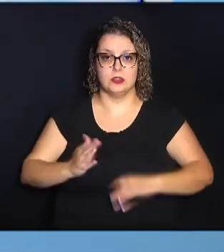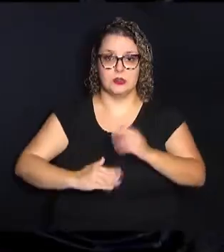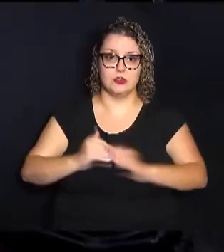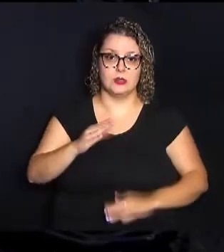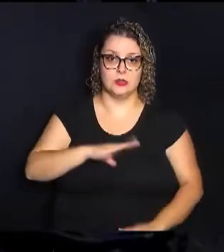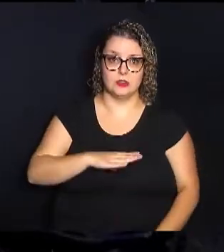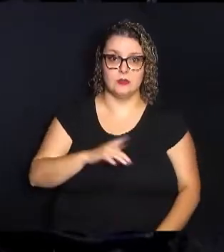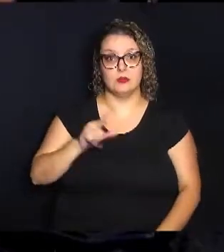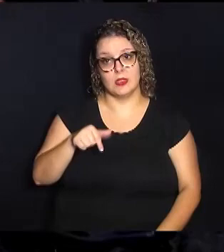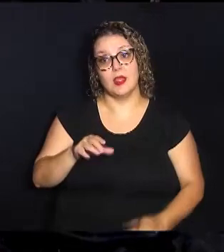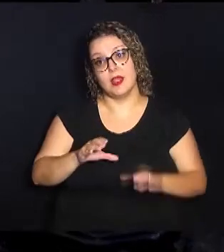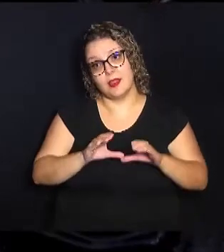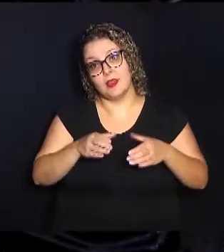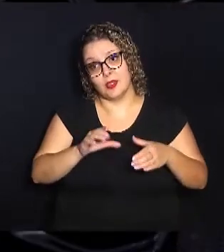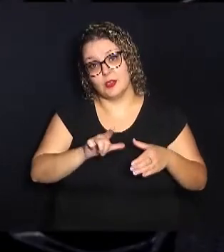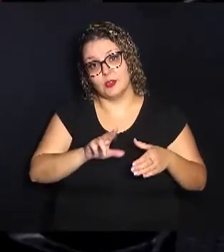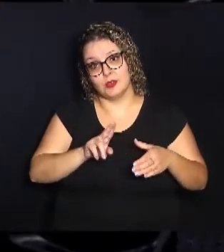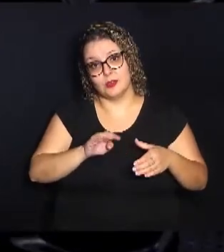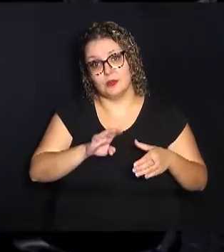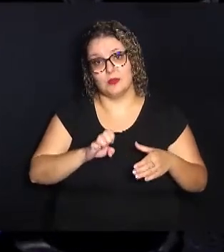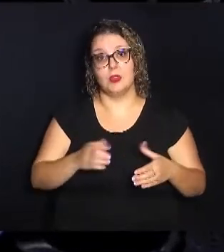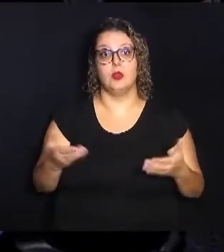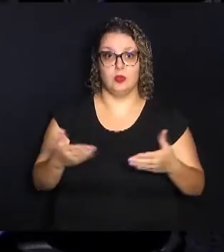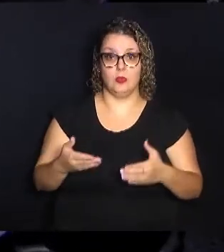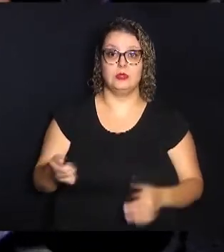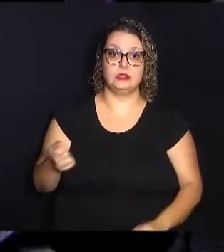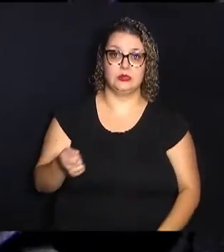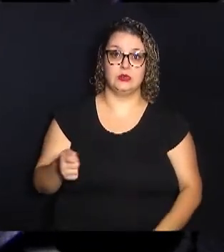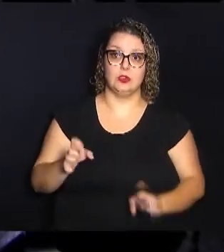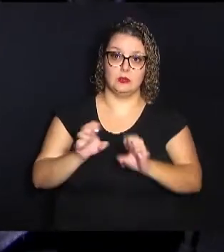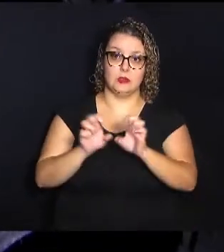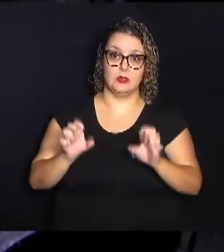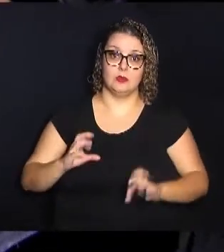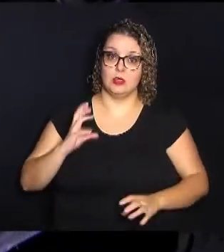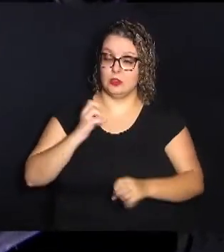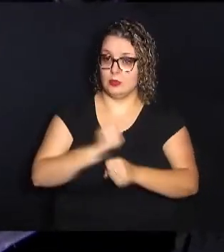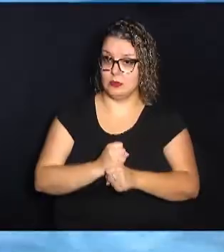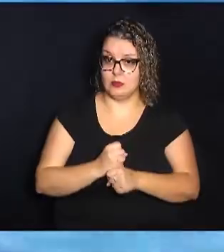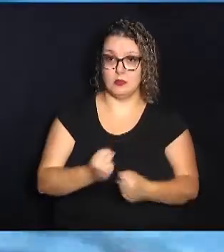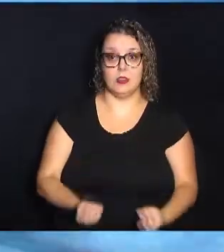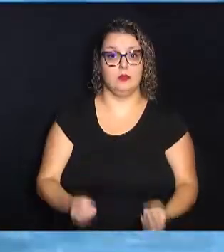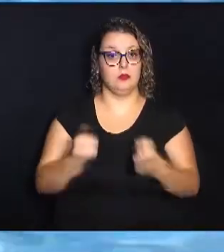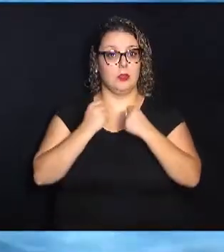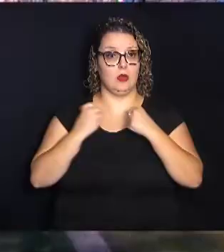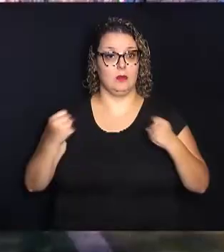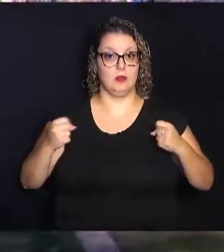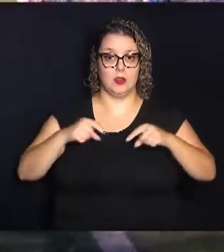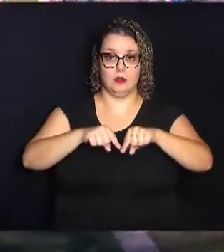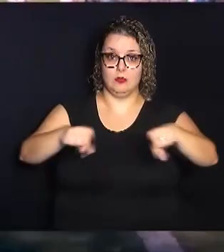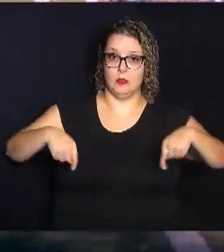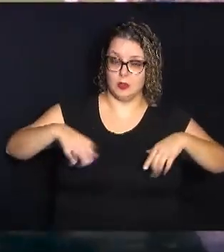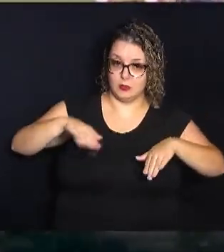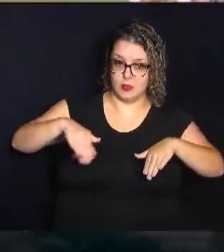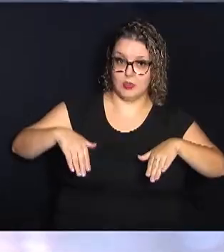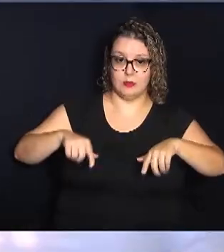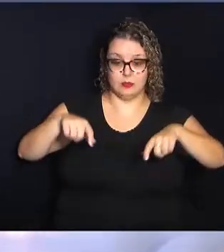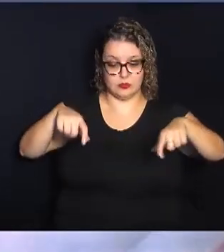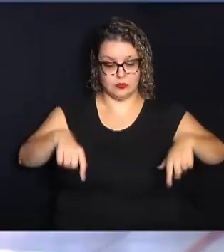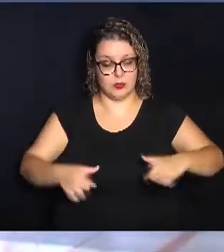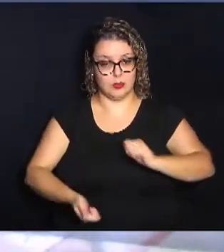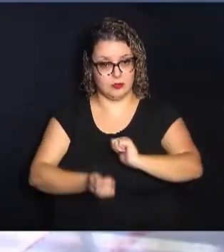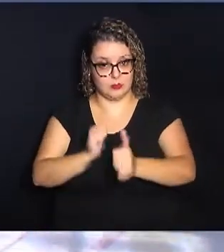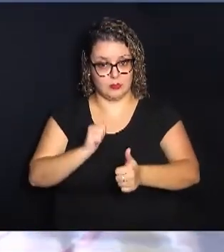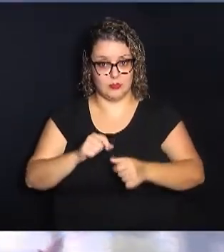Hoje em dia, a associação possui uma estrutura completa, com academia, piscinas, campos de futebol,